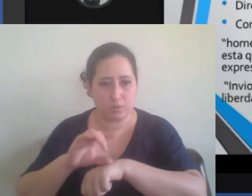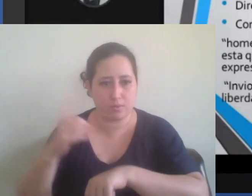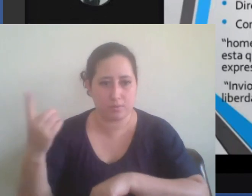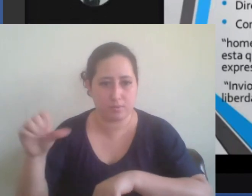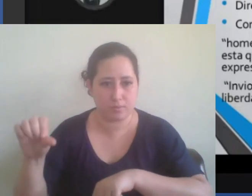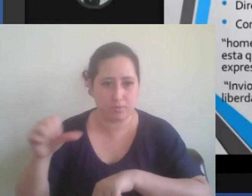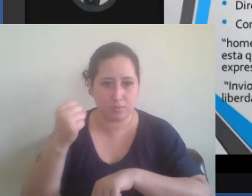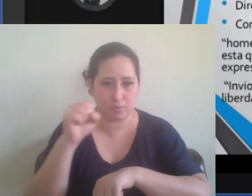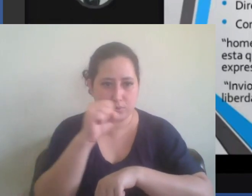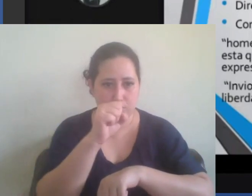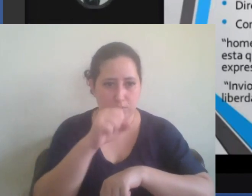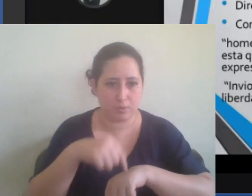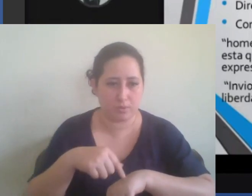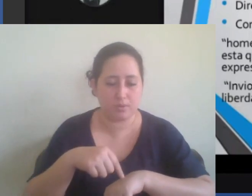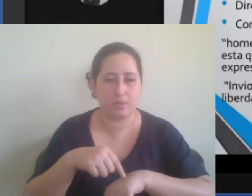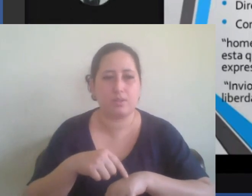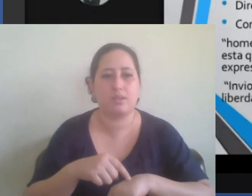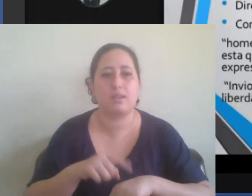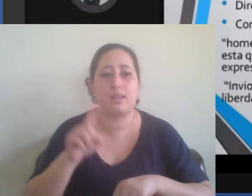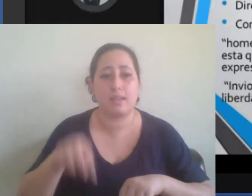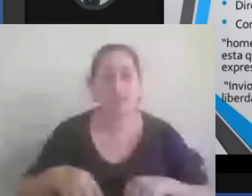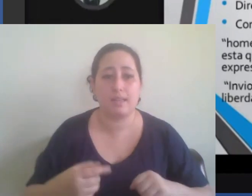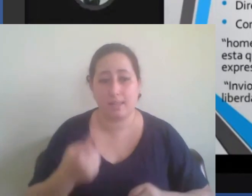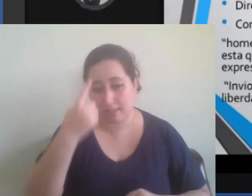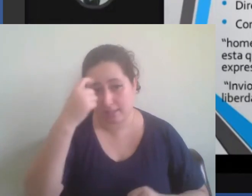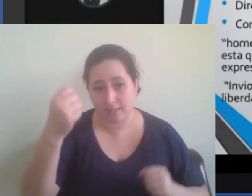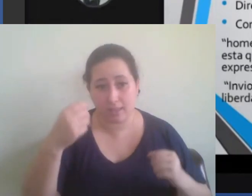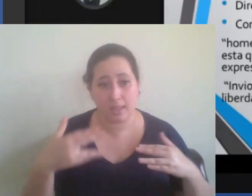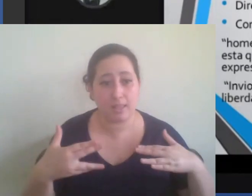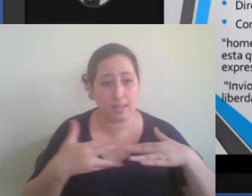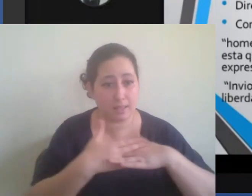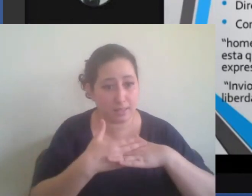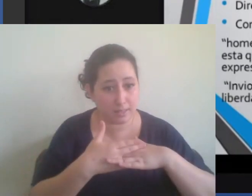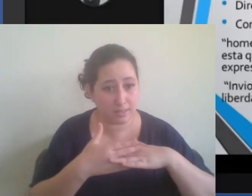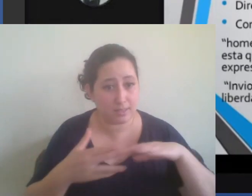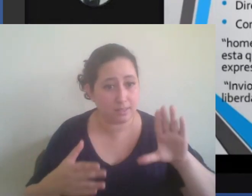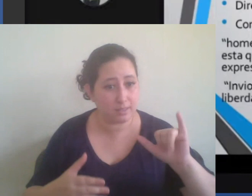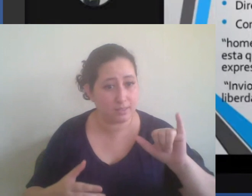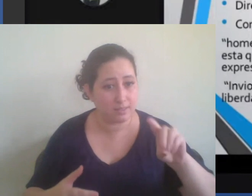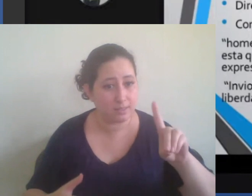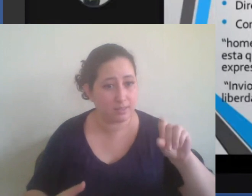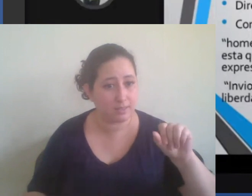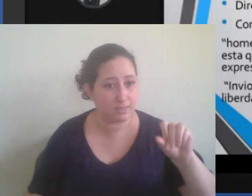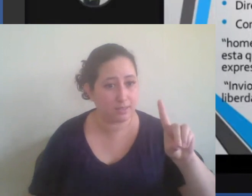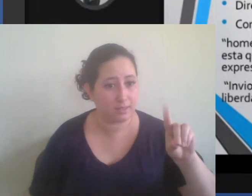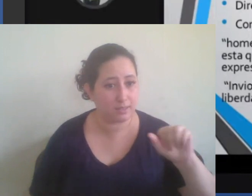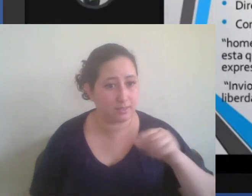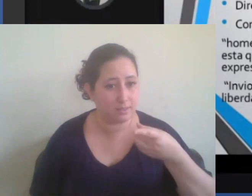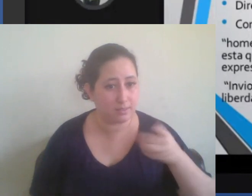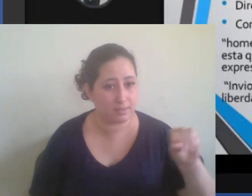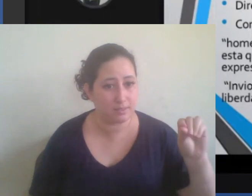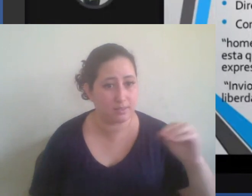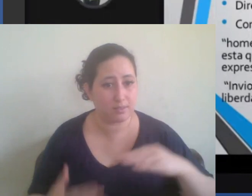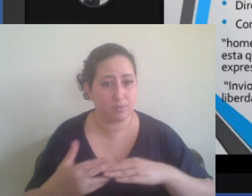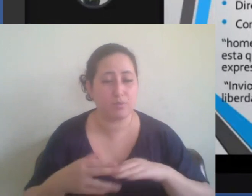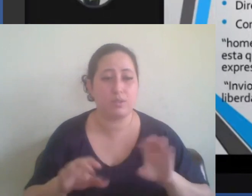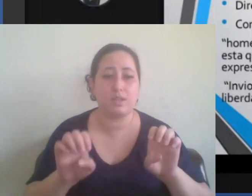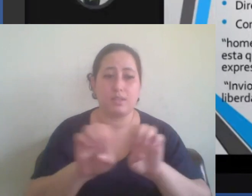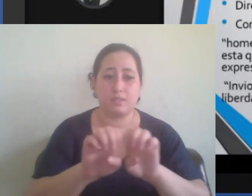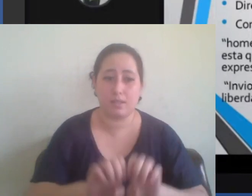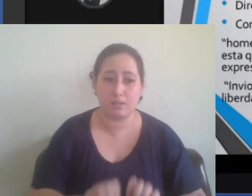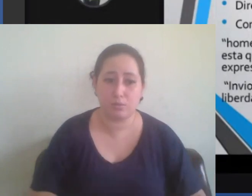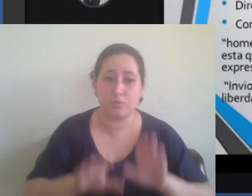constituição uma ideia cidadã e se olharmos algumas questões estatuto da criança e do